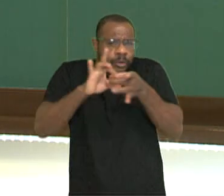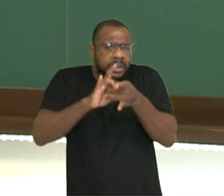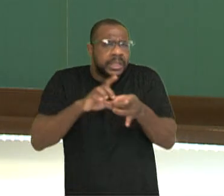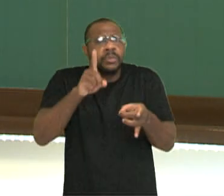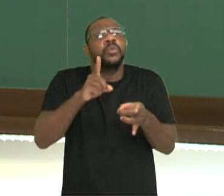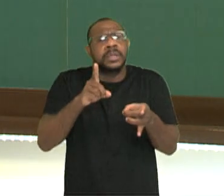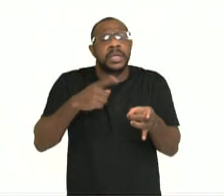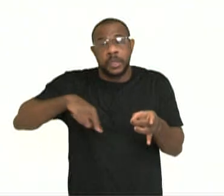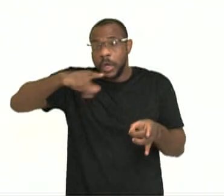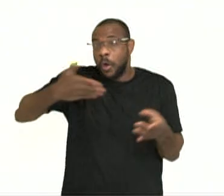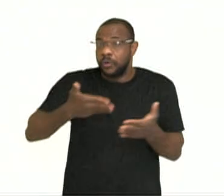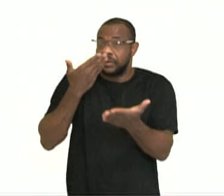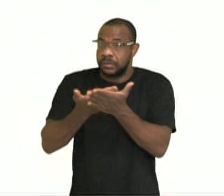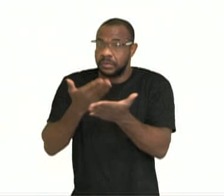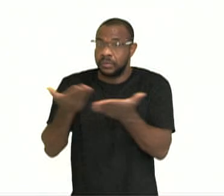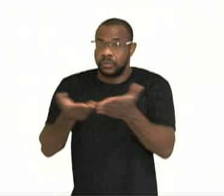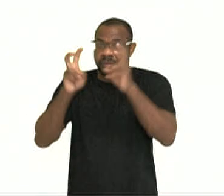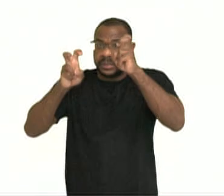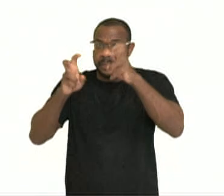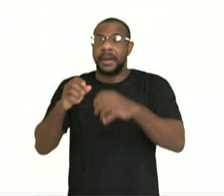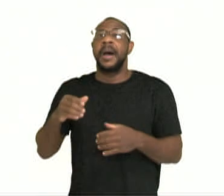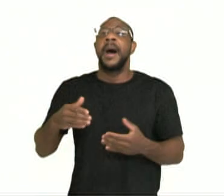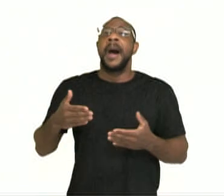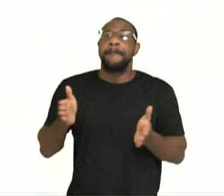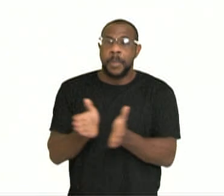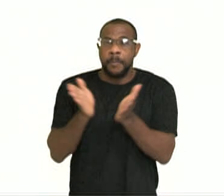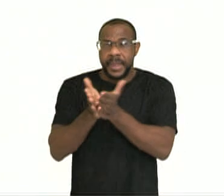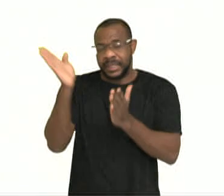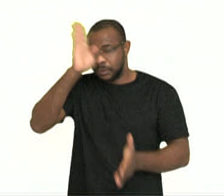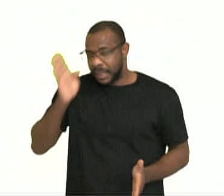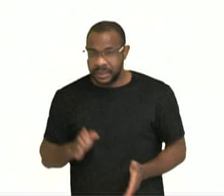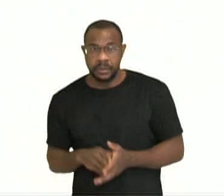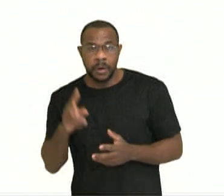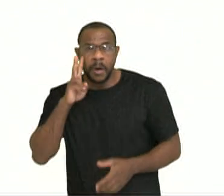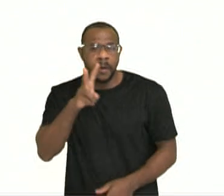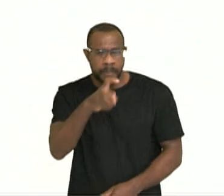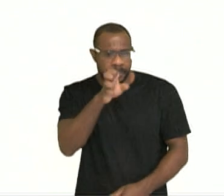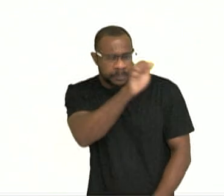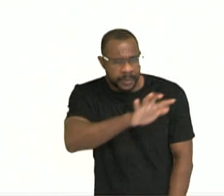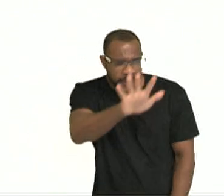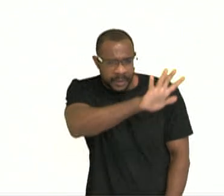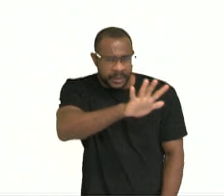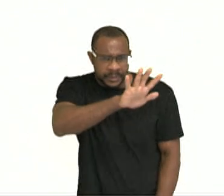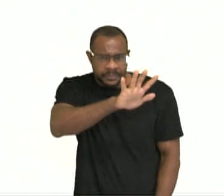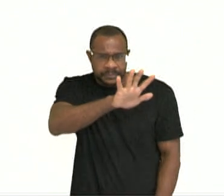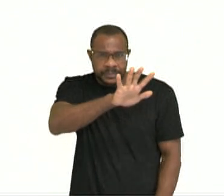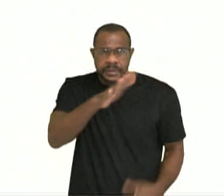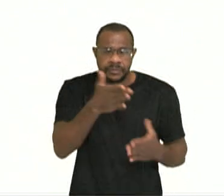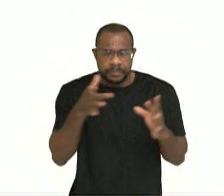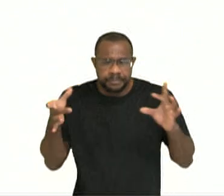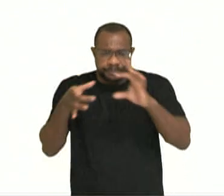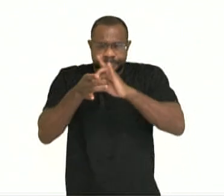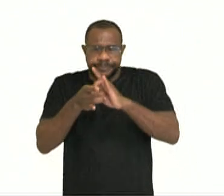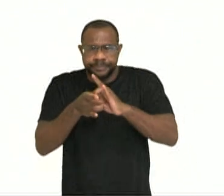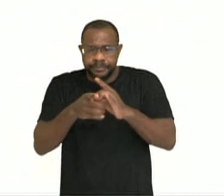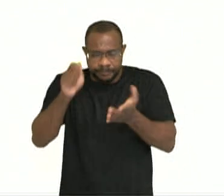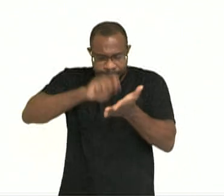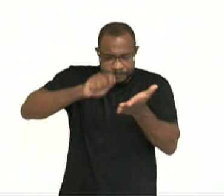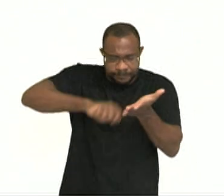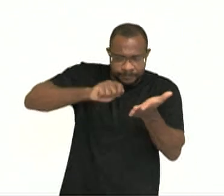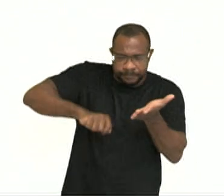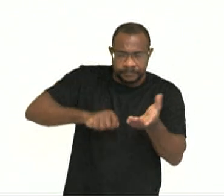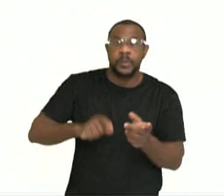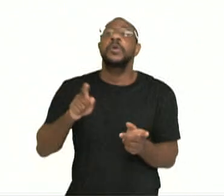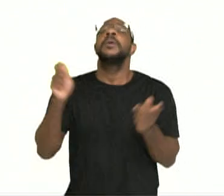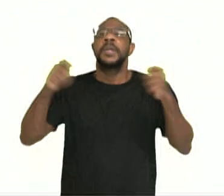ao que estamos estudando sobre a pobreza no Brasil. Então, façam a análise da charge e no retorno a gente analisa junto e coloca ali o que